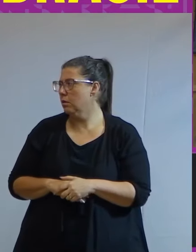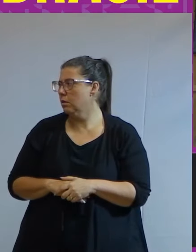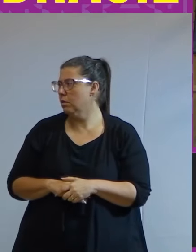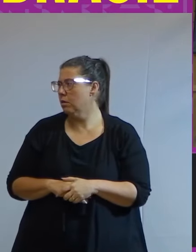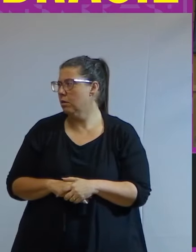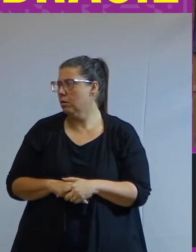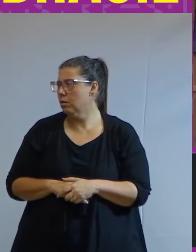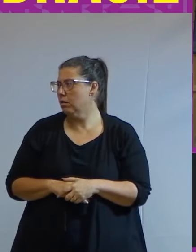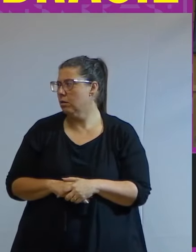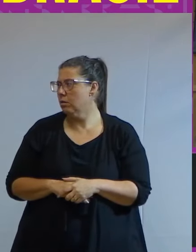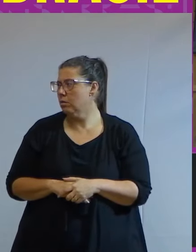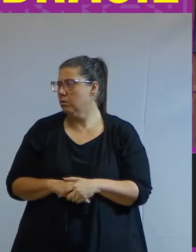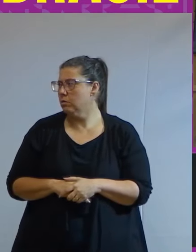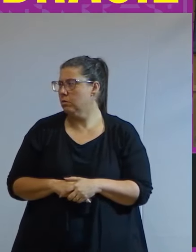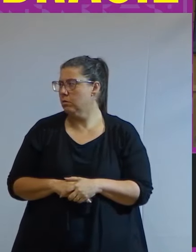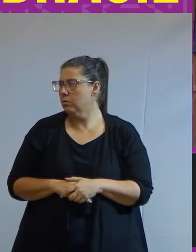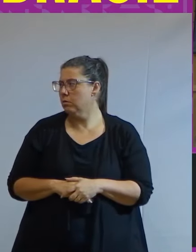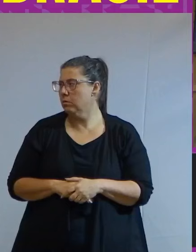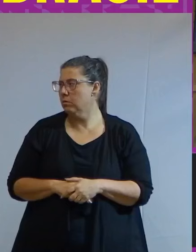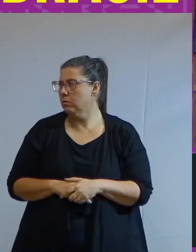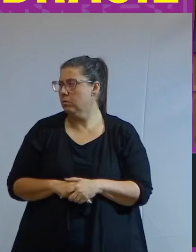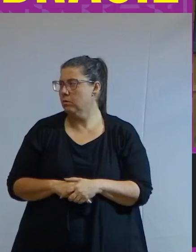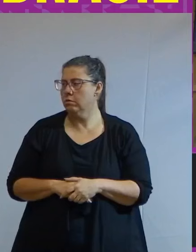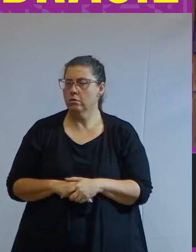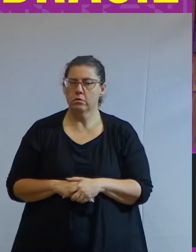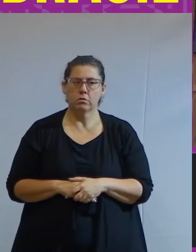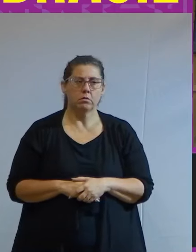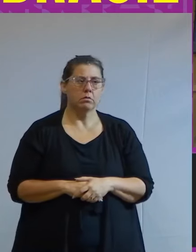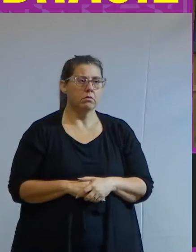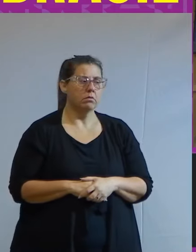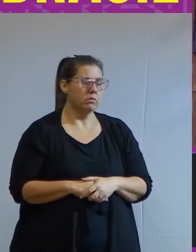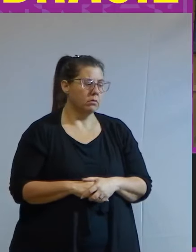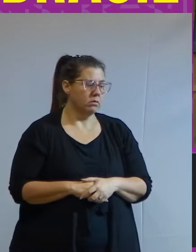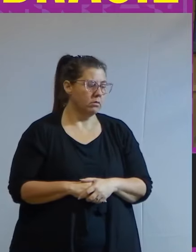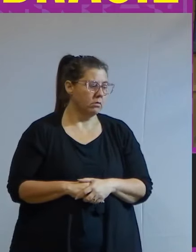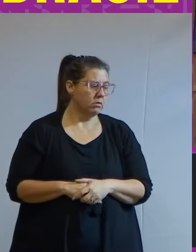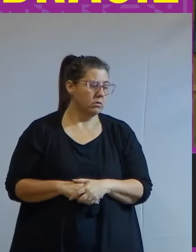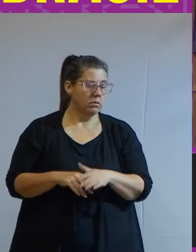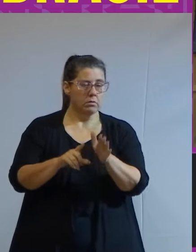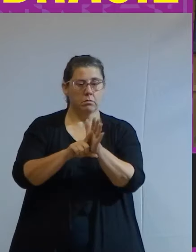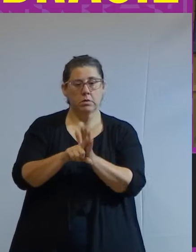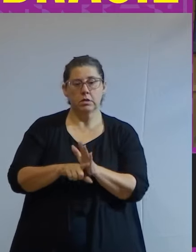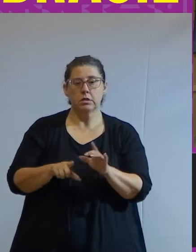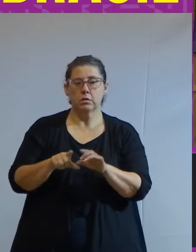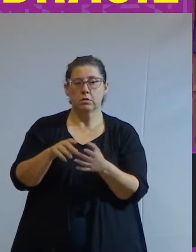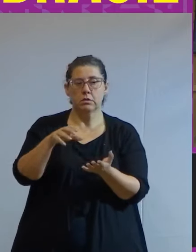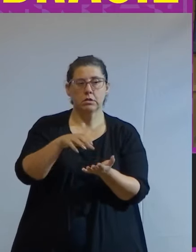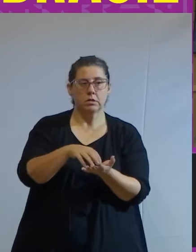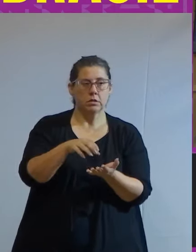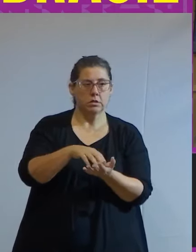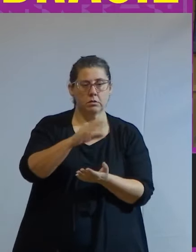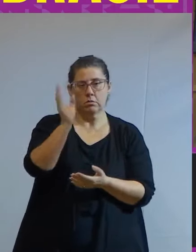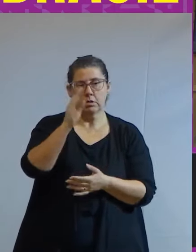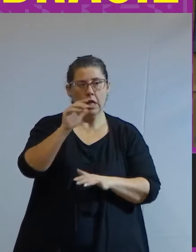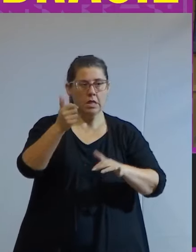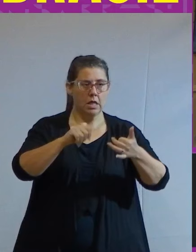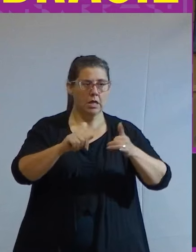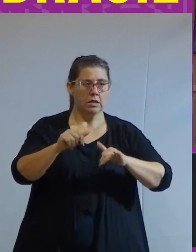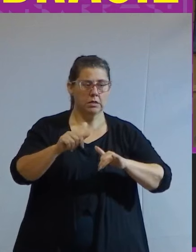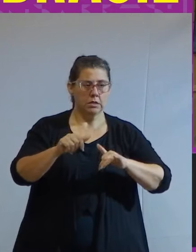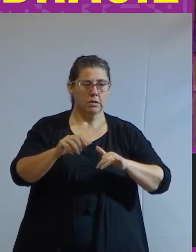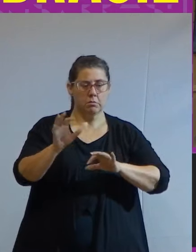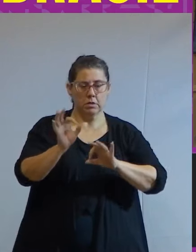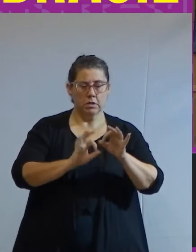Conviviality Inequality in Latin America Messila e pesquisador do Centro Brasileiro de Análise e Planejamento